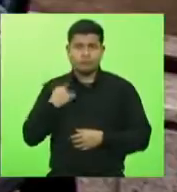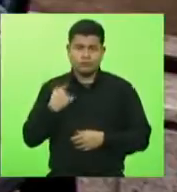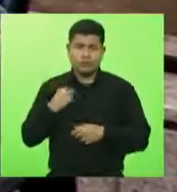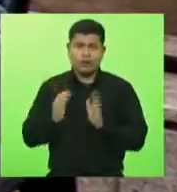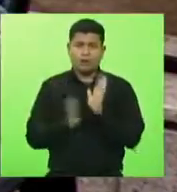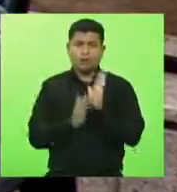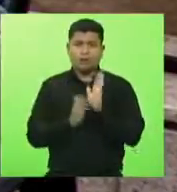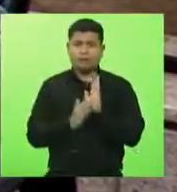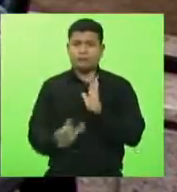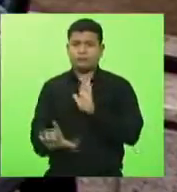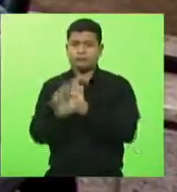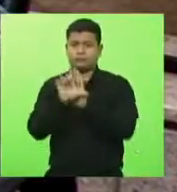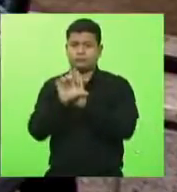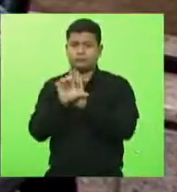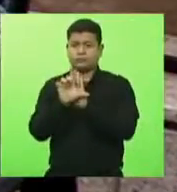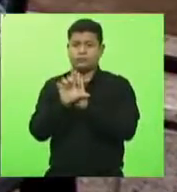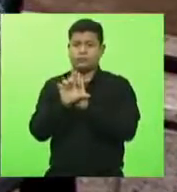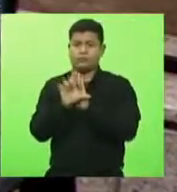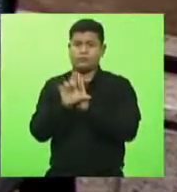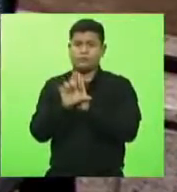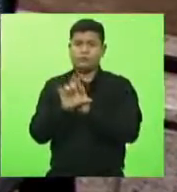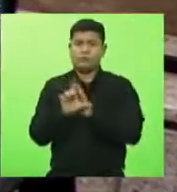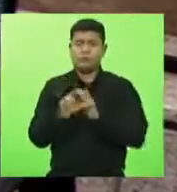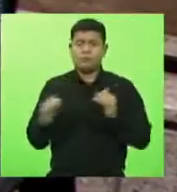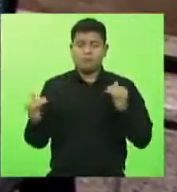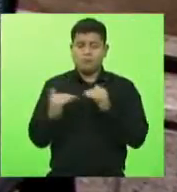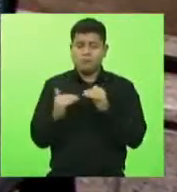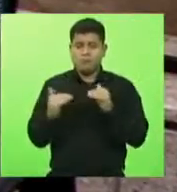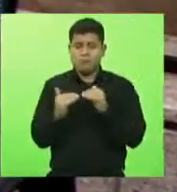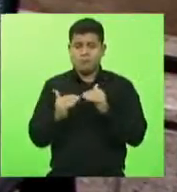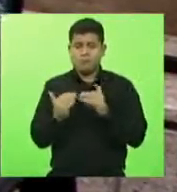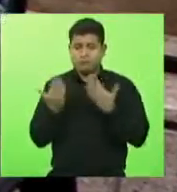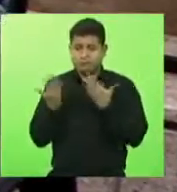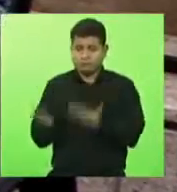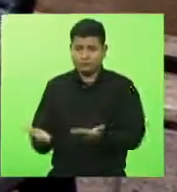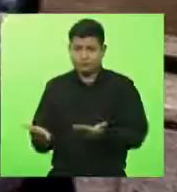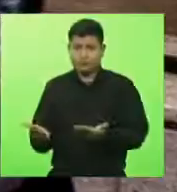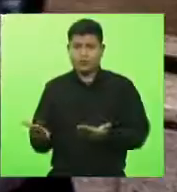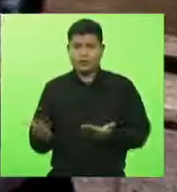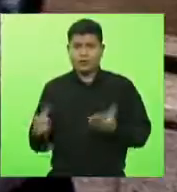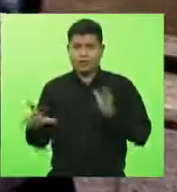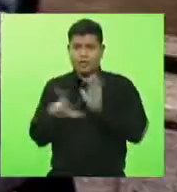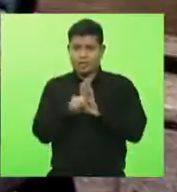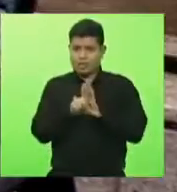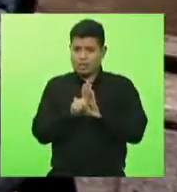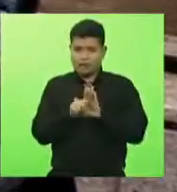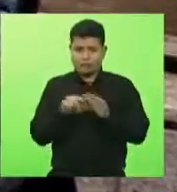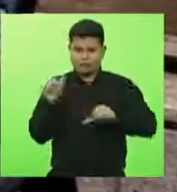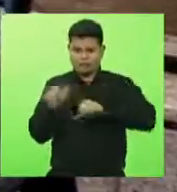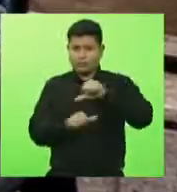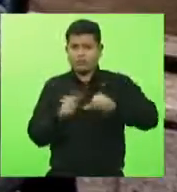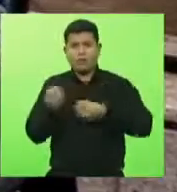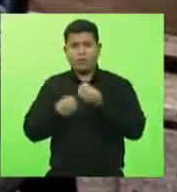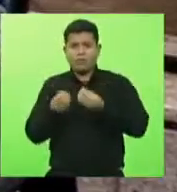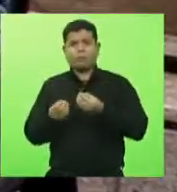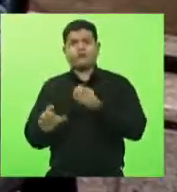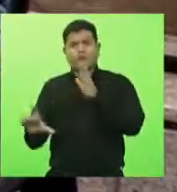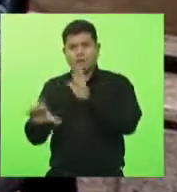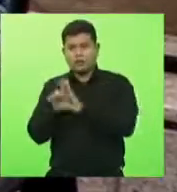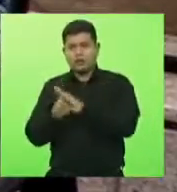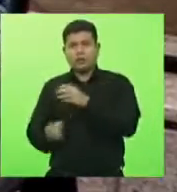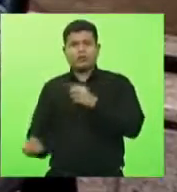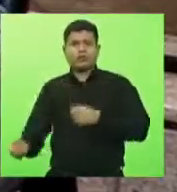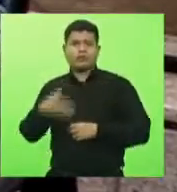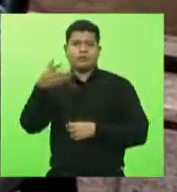propôs a lei e concordar com ele, uma lei só pode ser alterada por outra lei, não por um decreto. Então, acho que